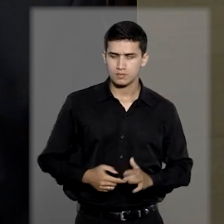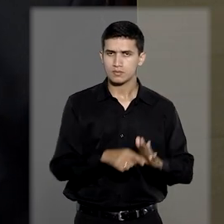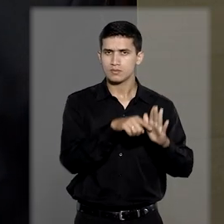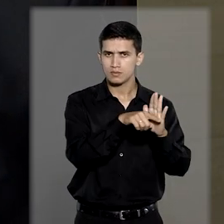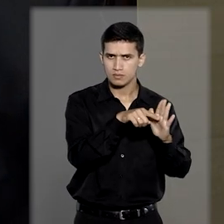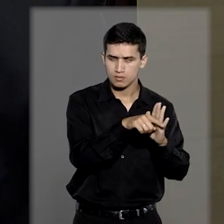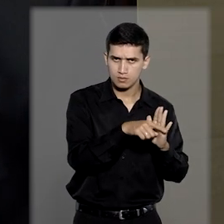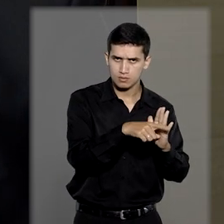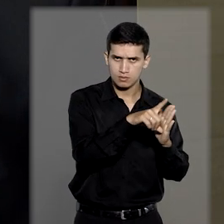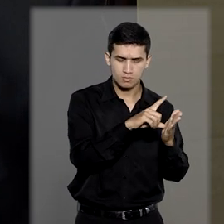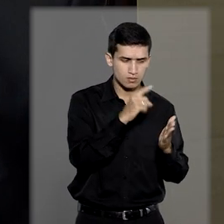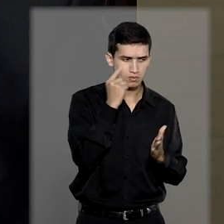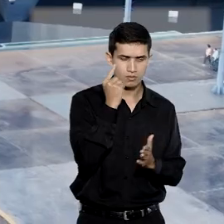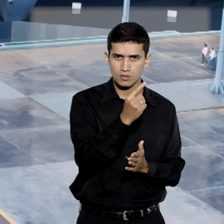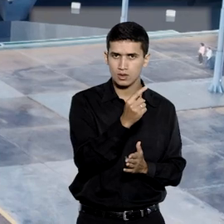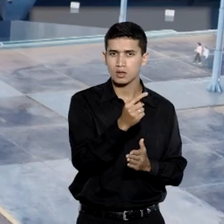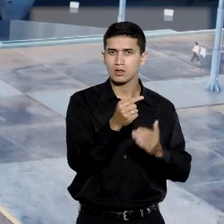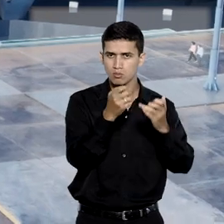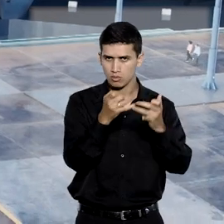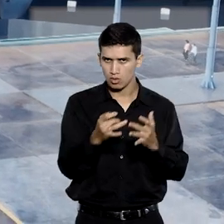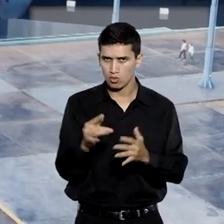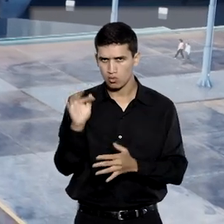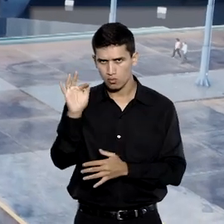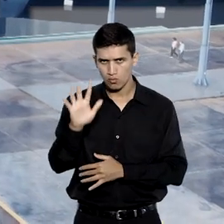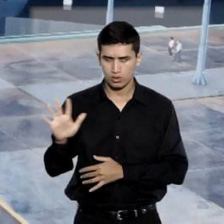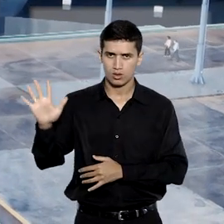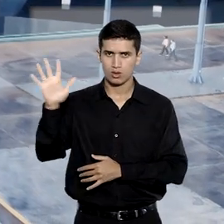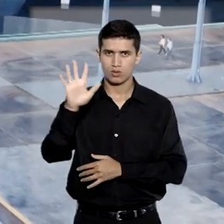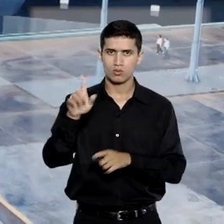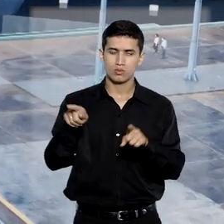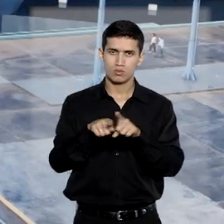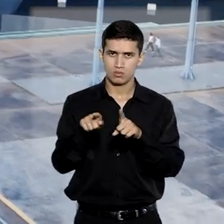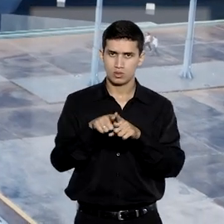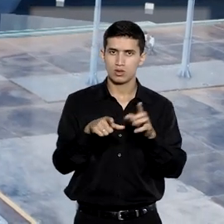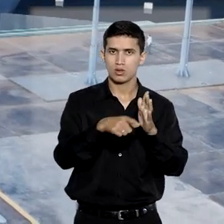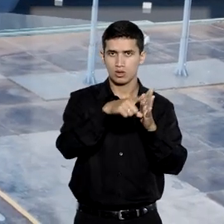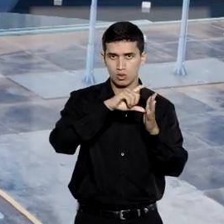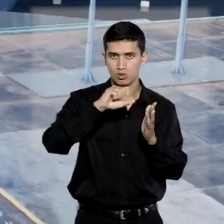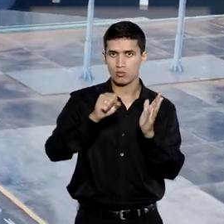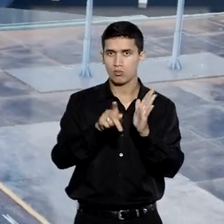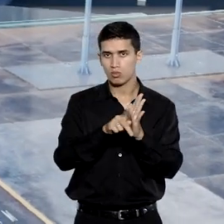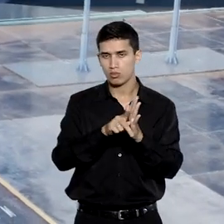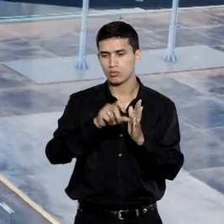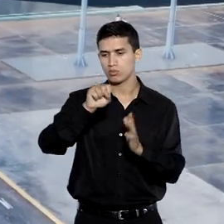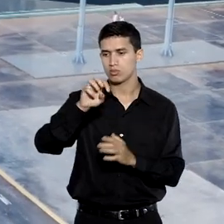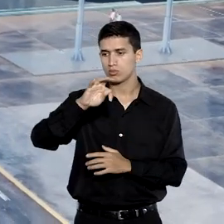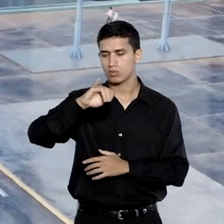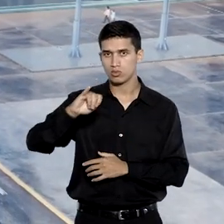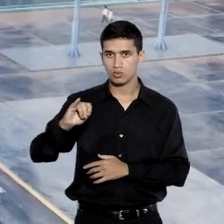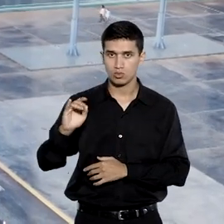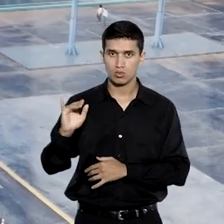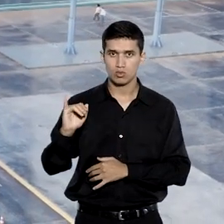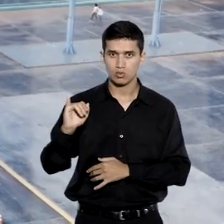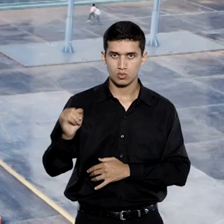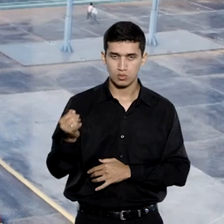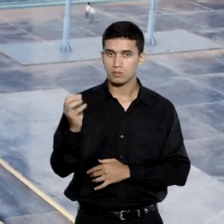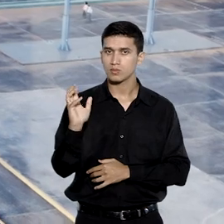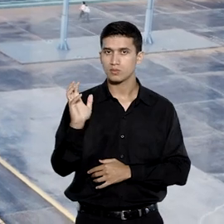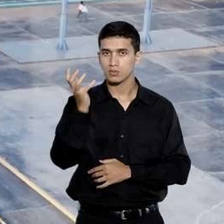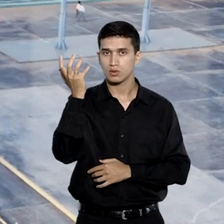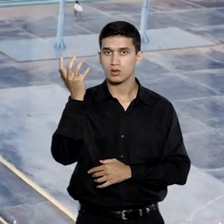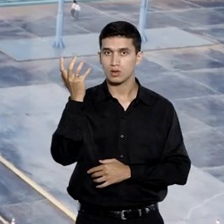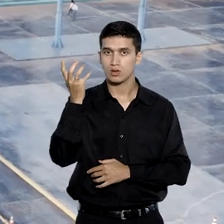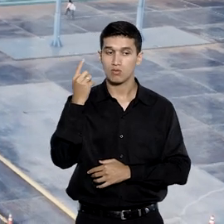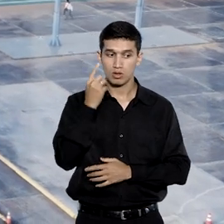o ministro destacou que, conforme apontado pelo ente federado e conforme precedentes do STJ, o cabimento de